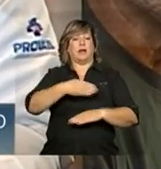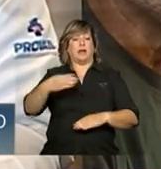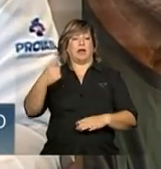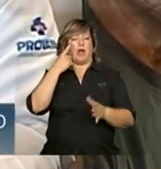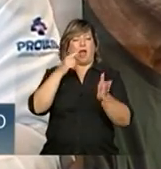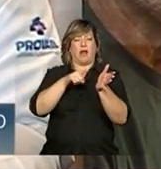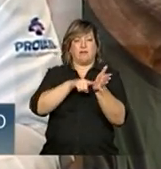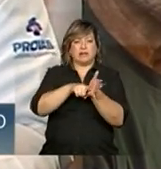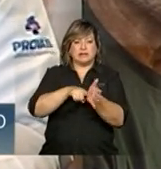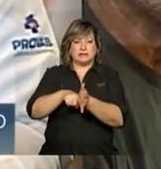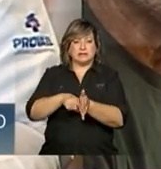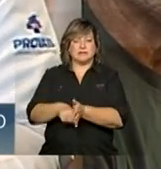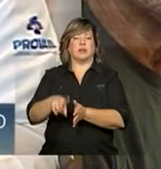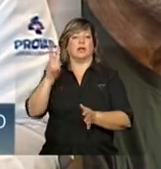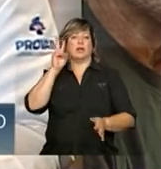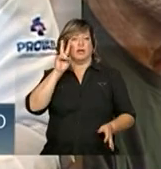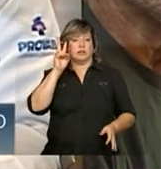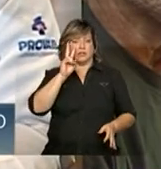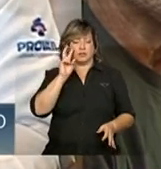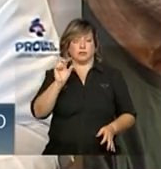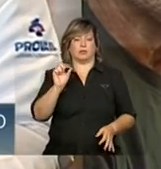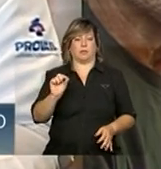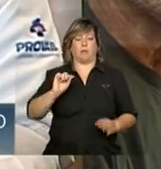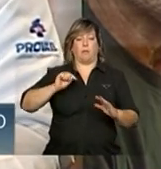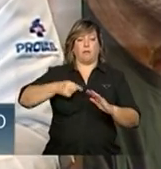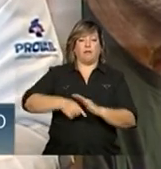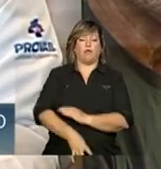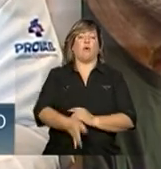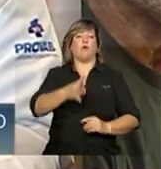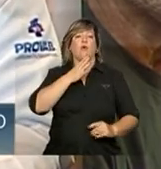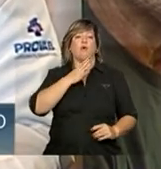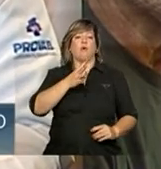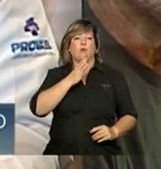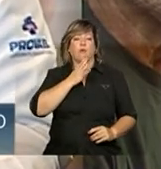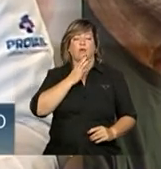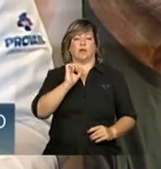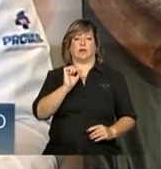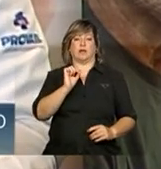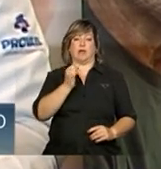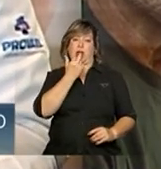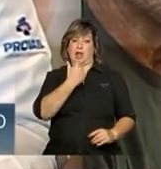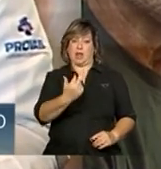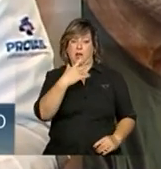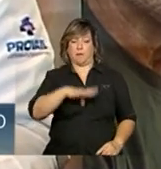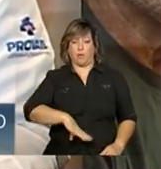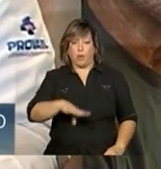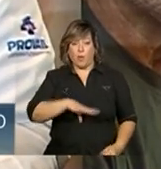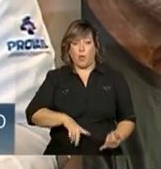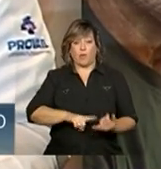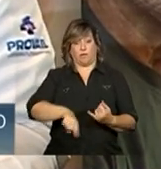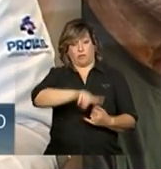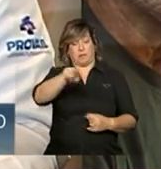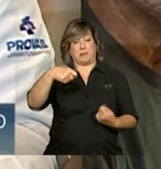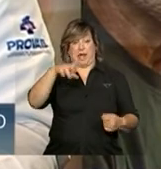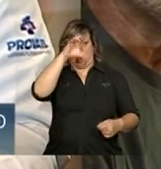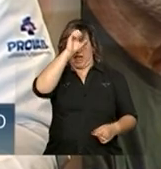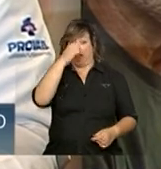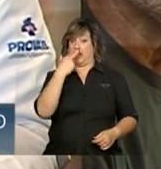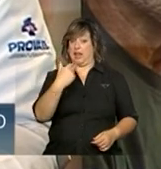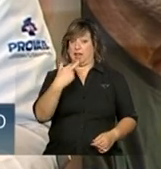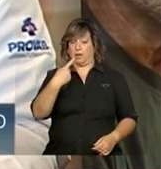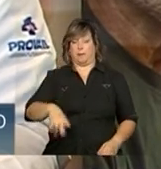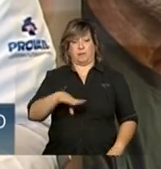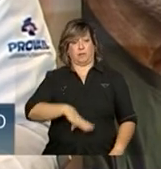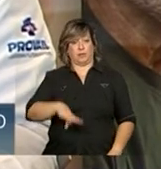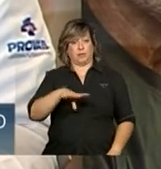avaliação em relação ao aprofundamento do conhecimento da língua portuguesa, de aspectos referentes à legislação do